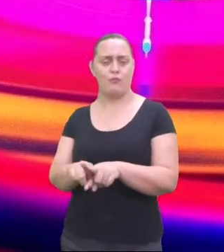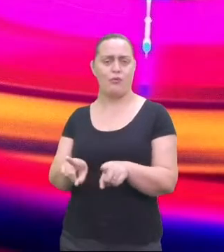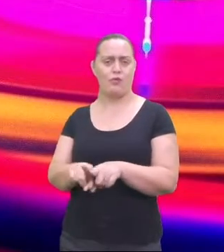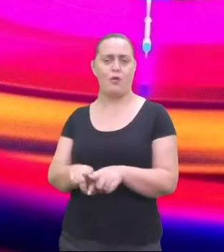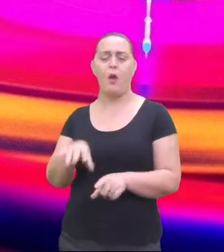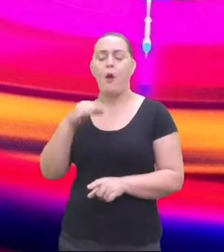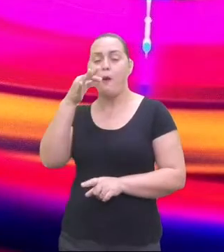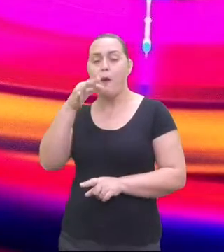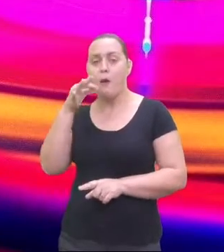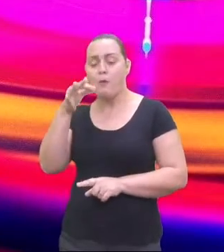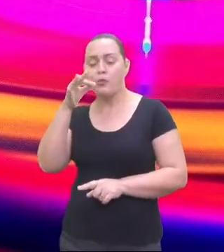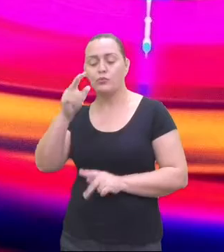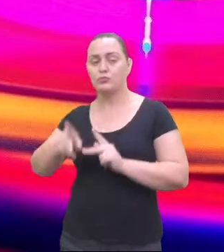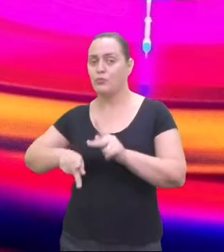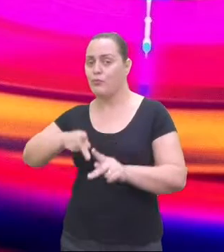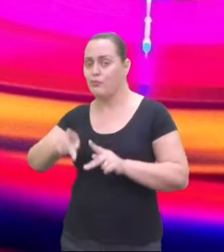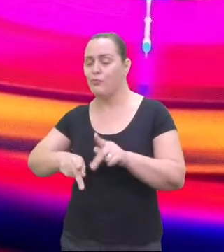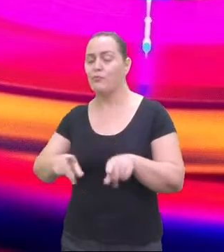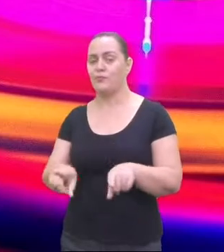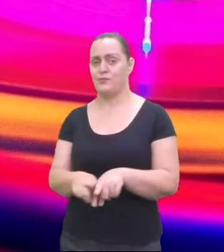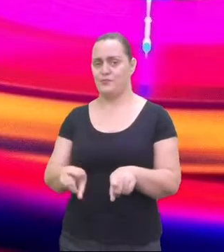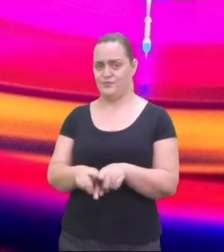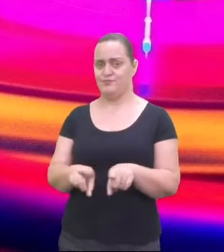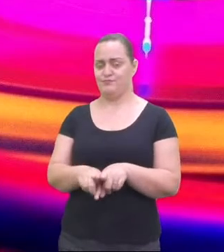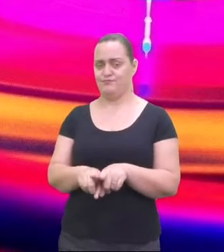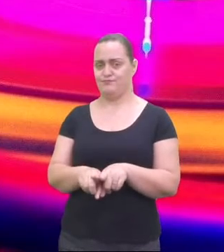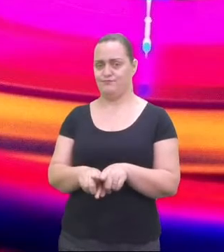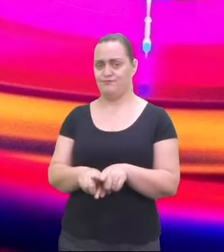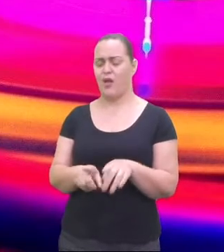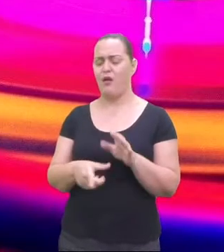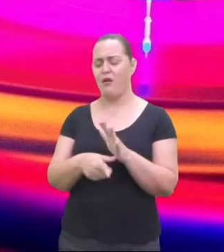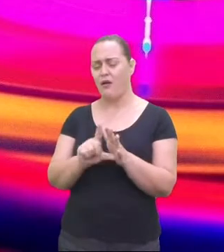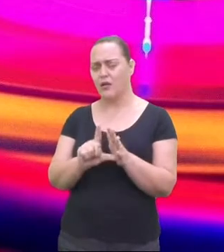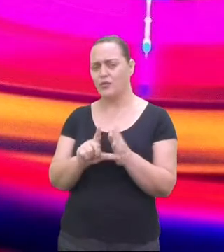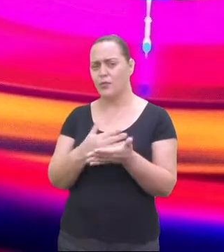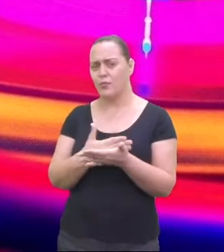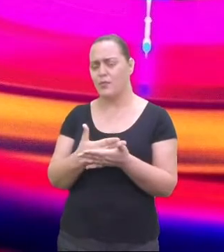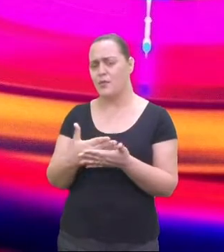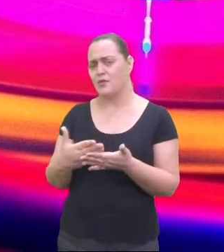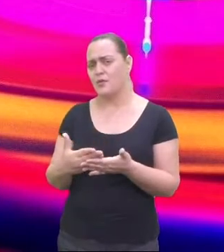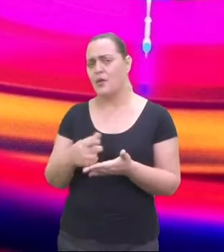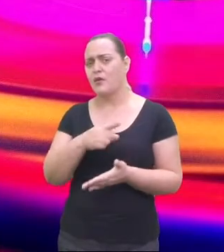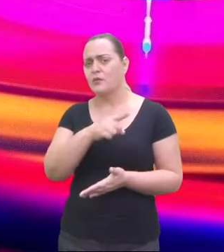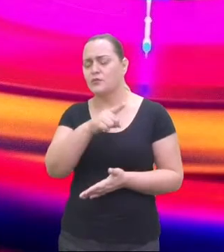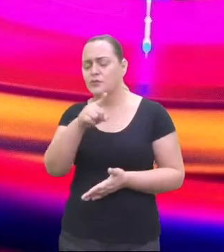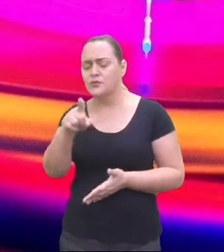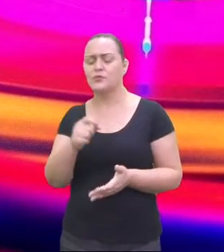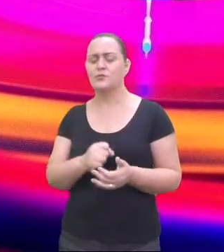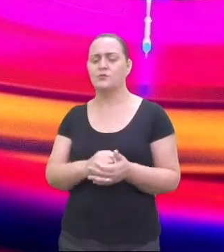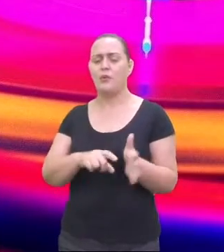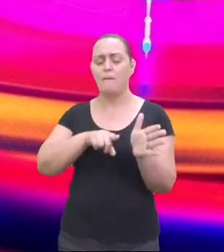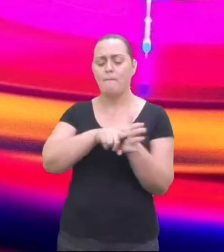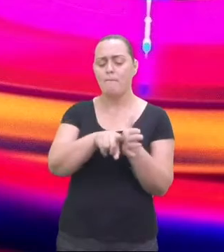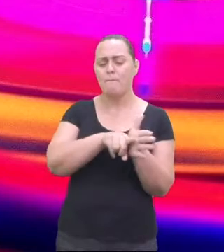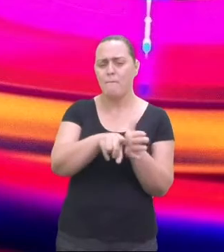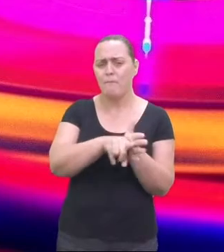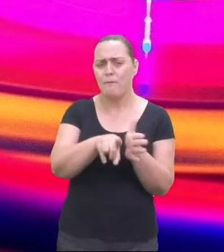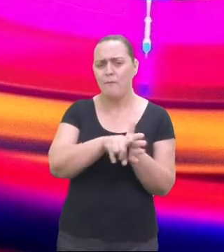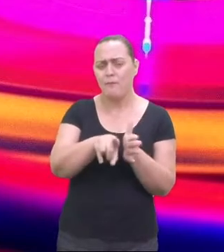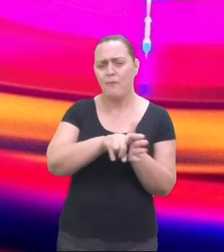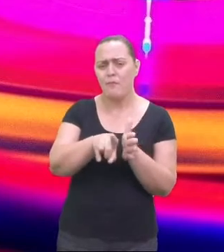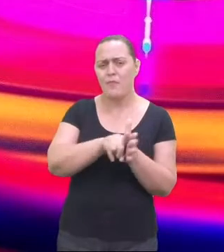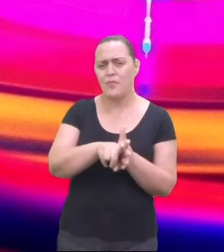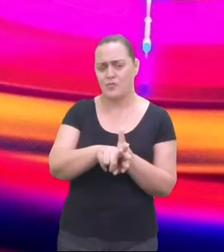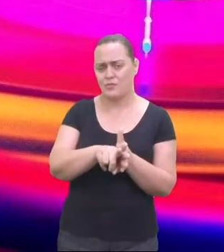E antes de começar, eu quero só fazer um pedido para vocês. Vocês vão fazer uma pesquisa. Como se ouvia